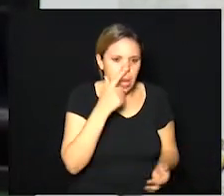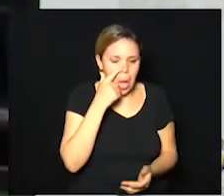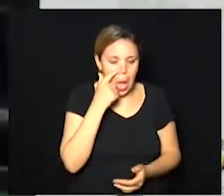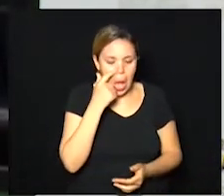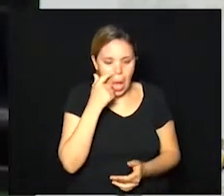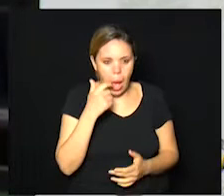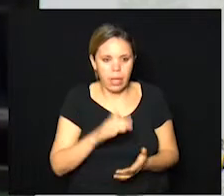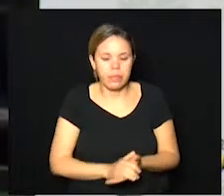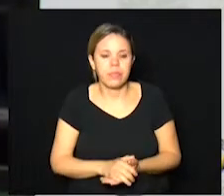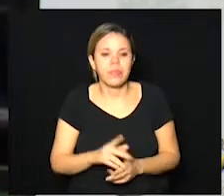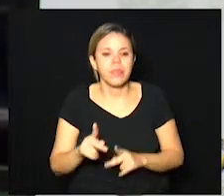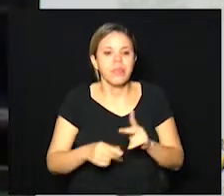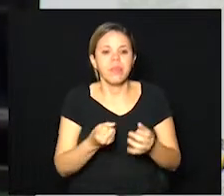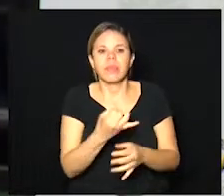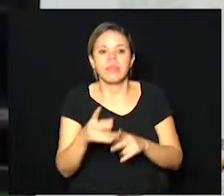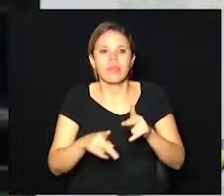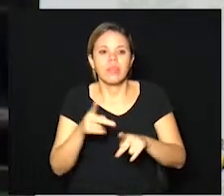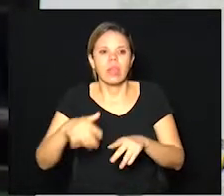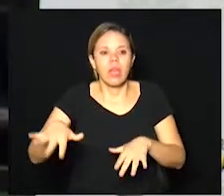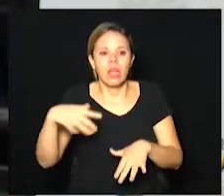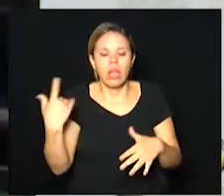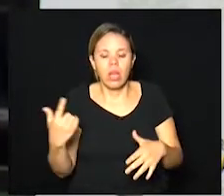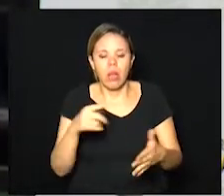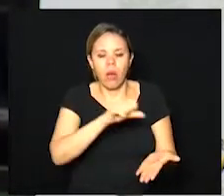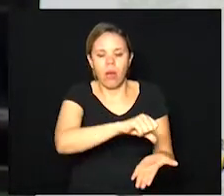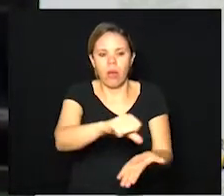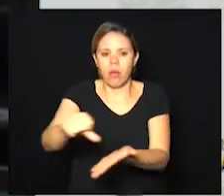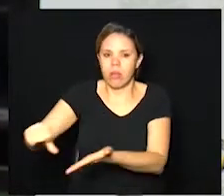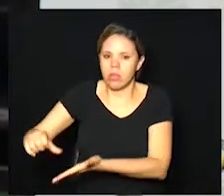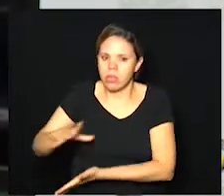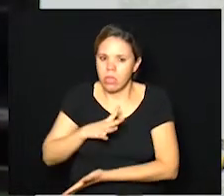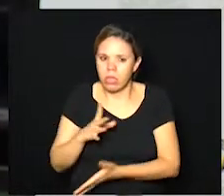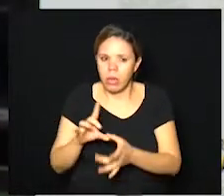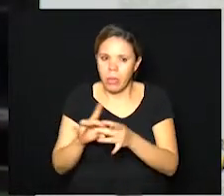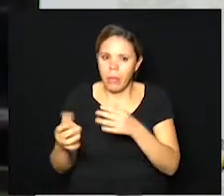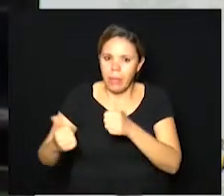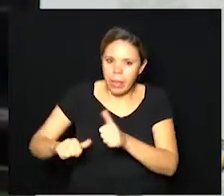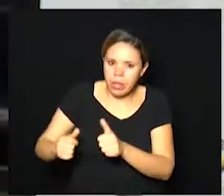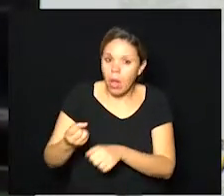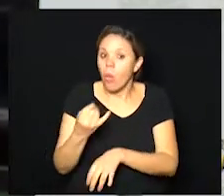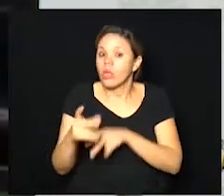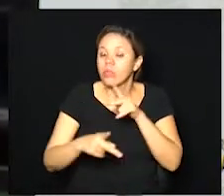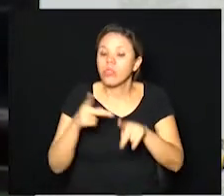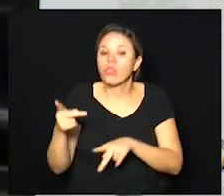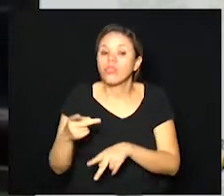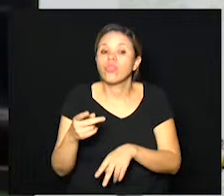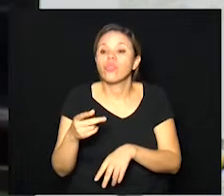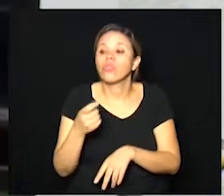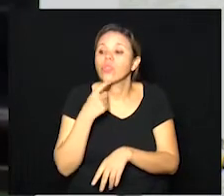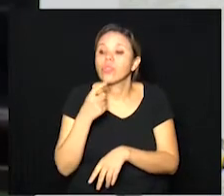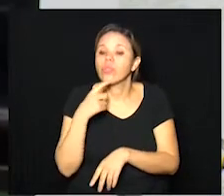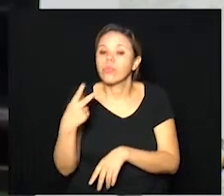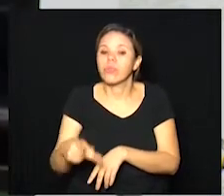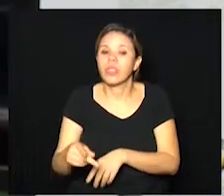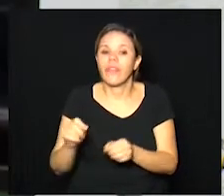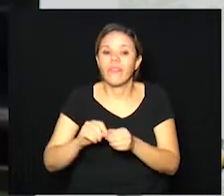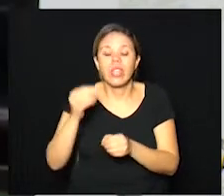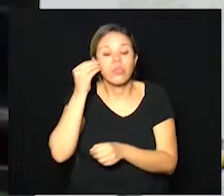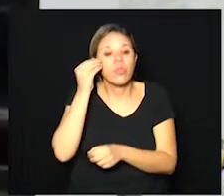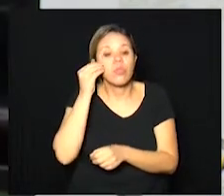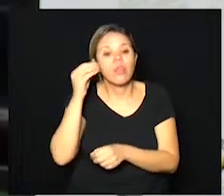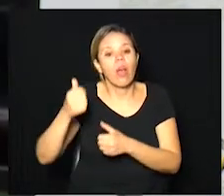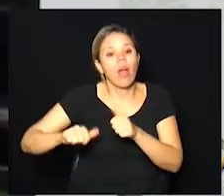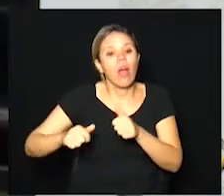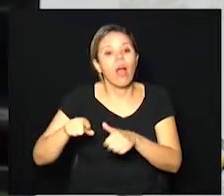em uma população, na nossa população, ou seja, que permite avaliar quantas pessoas de Campinas, isso é uma